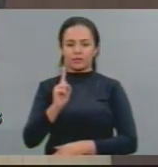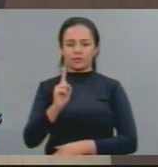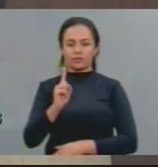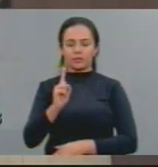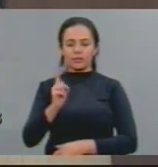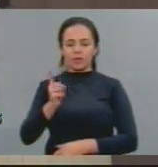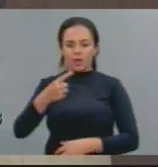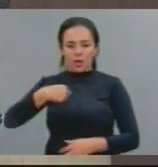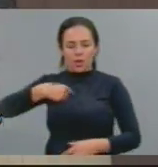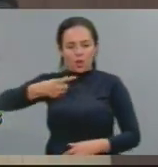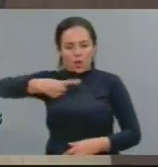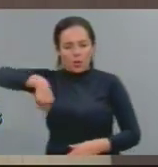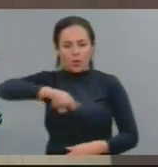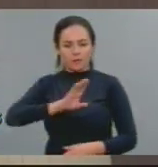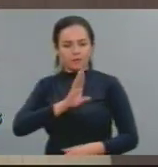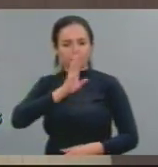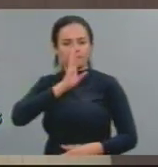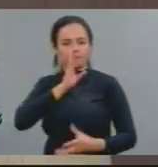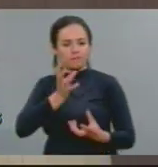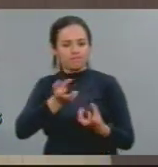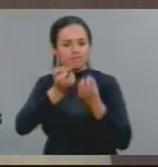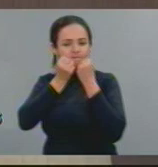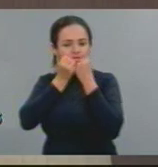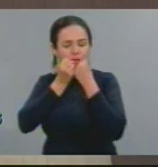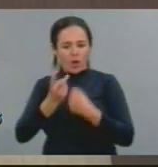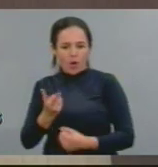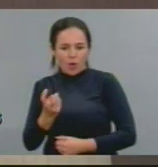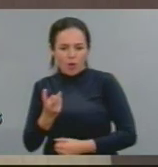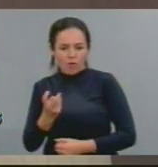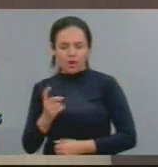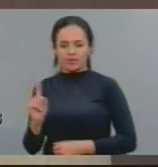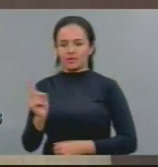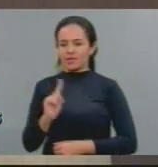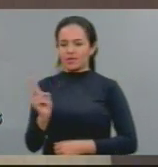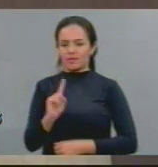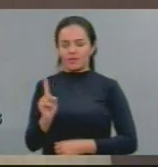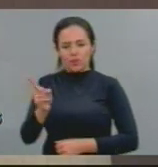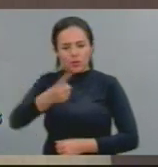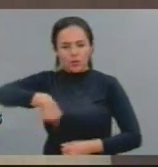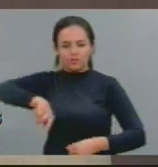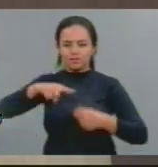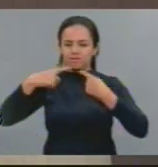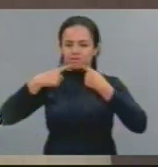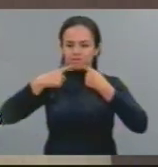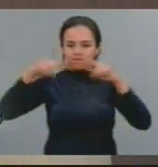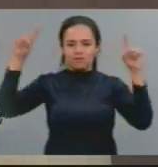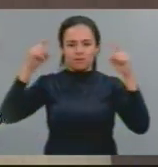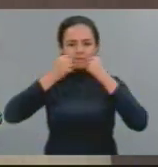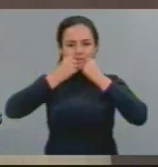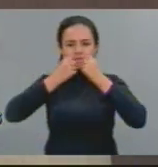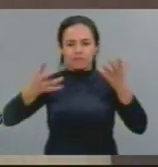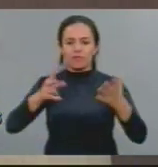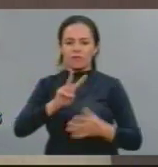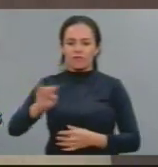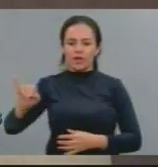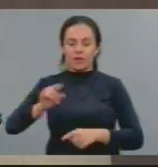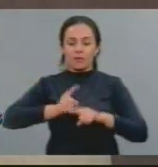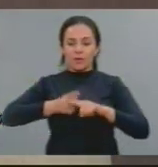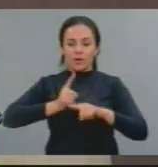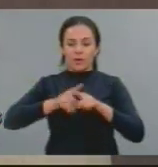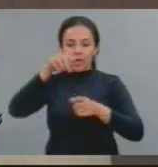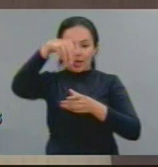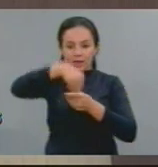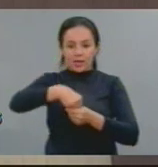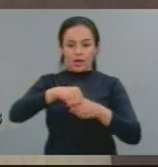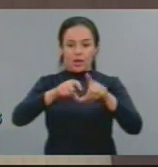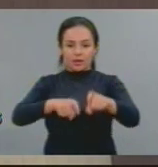acovardaremos, nós não silenciaremos diante da violência no campo que matou